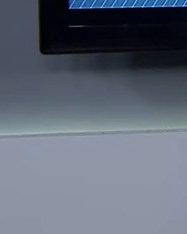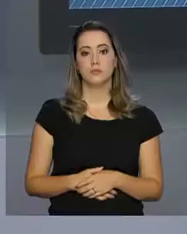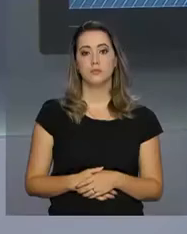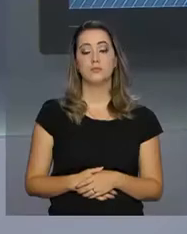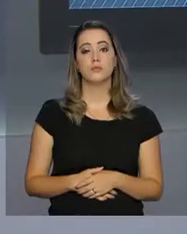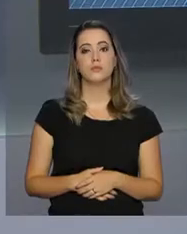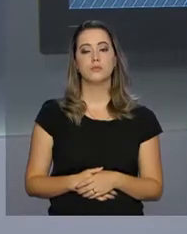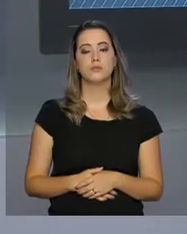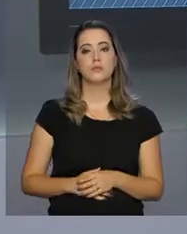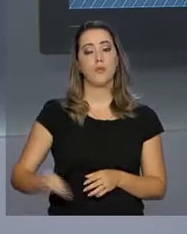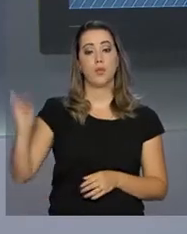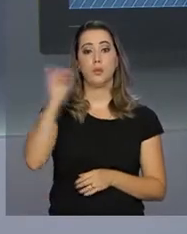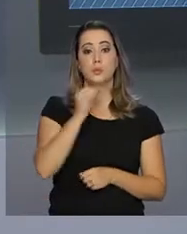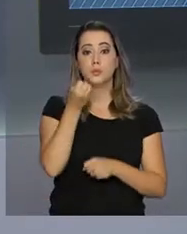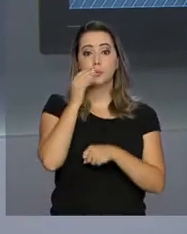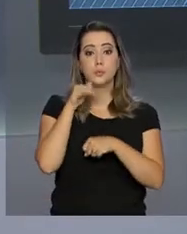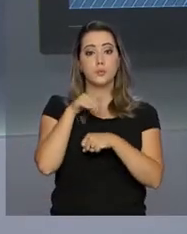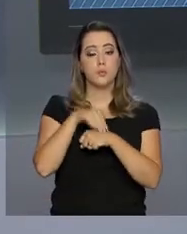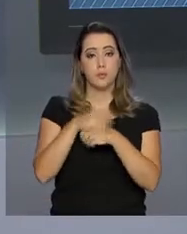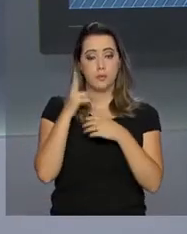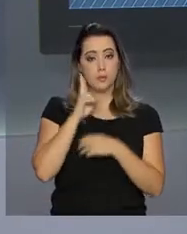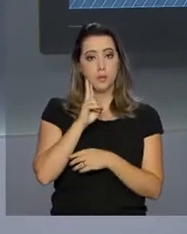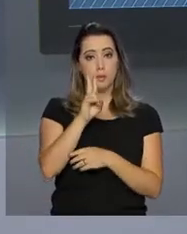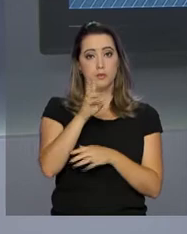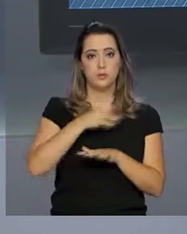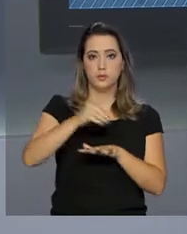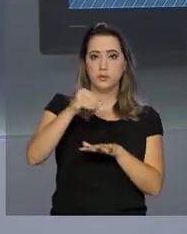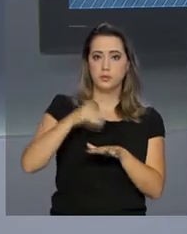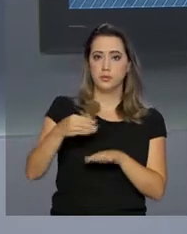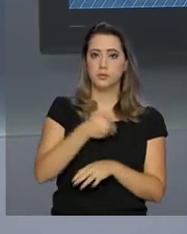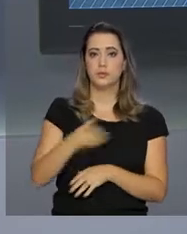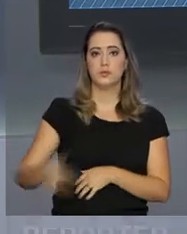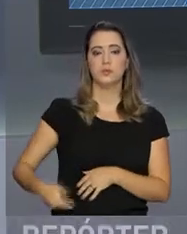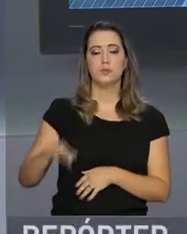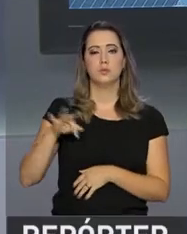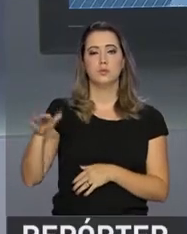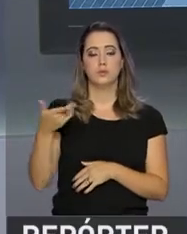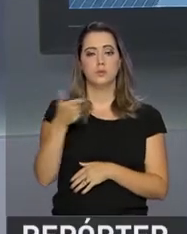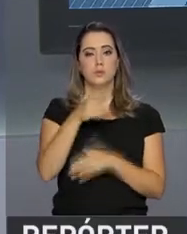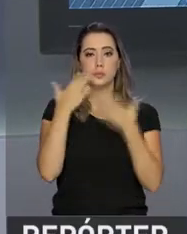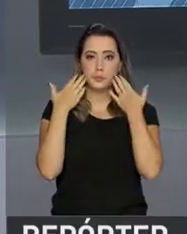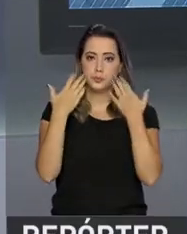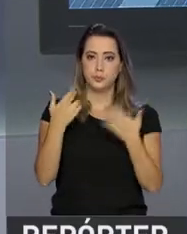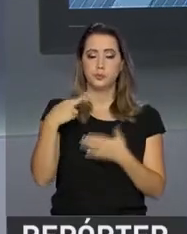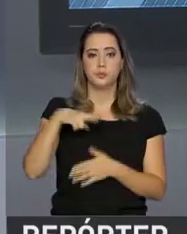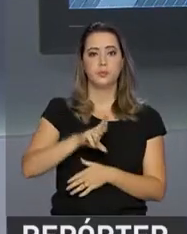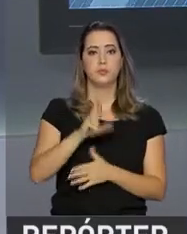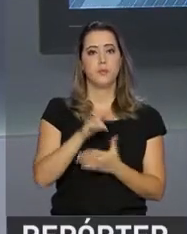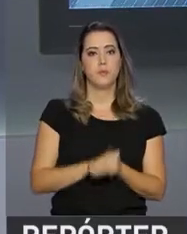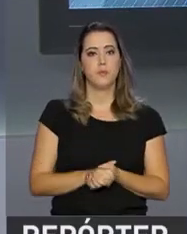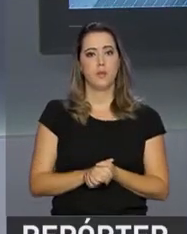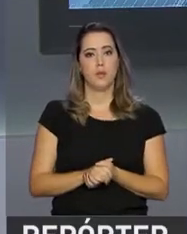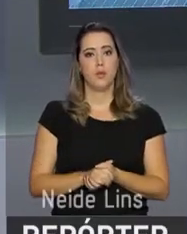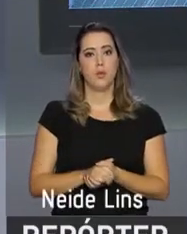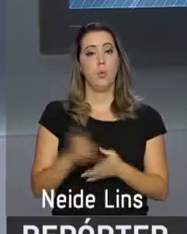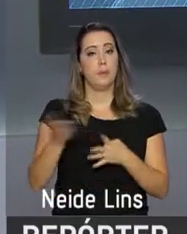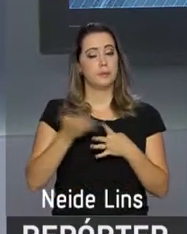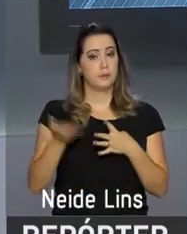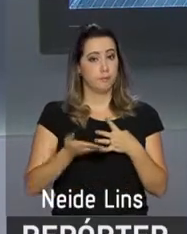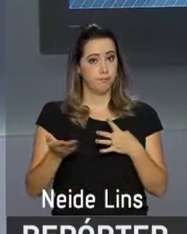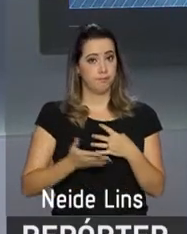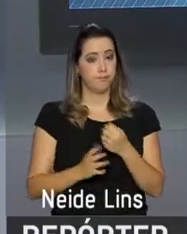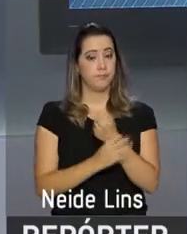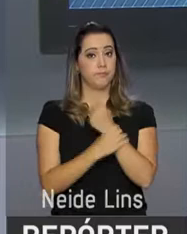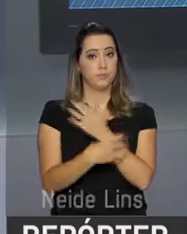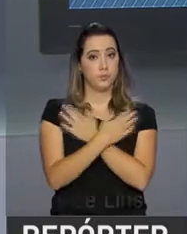Olá, boa noite. Acompanhe agora as notícias do governo federal em mais uma edição do Repórter NBR. As parcelas do seguro